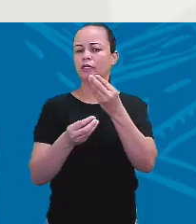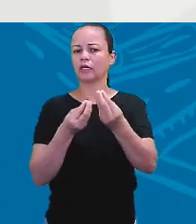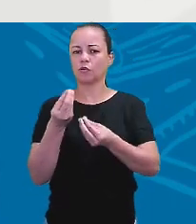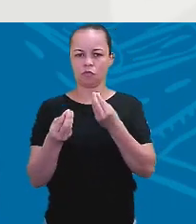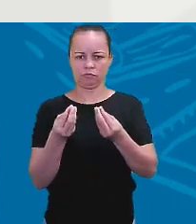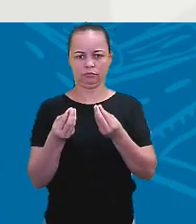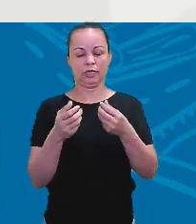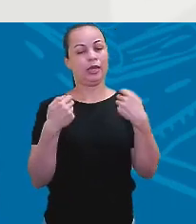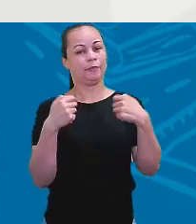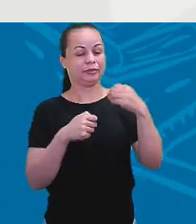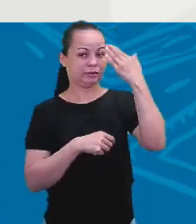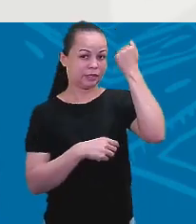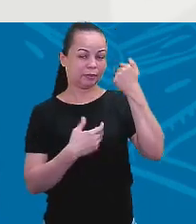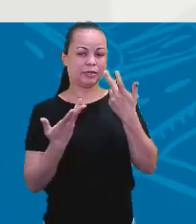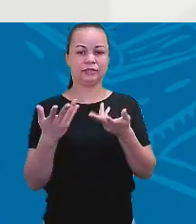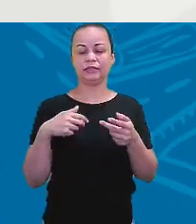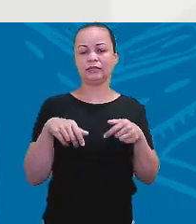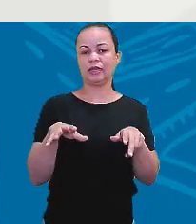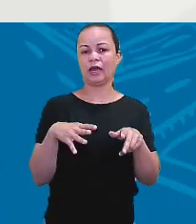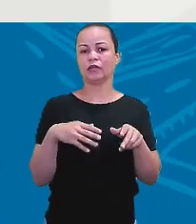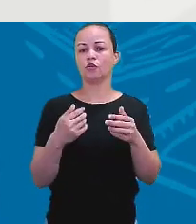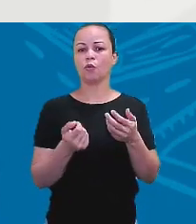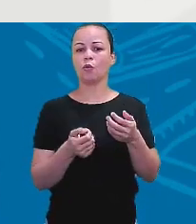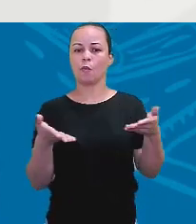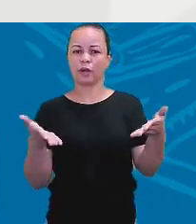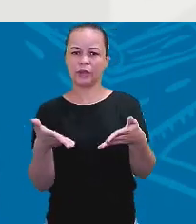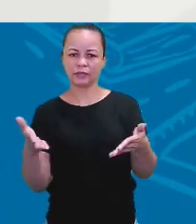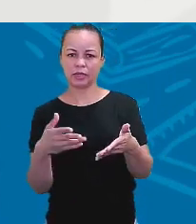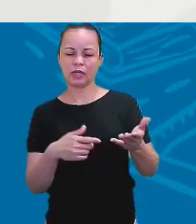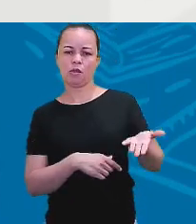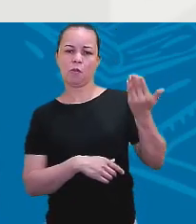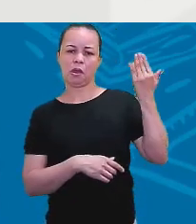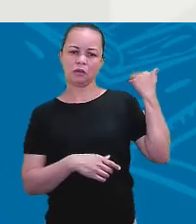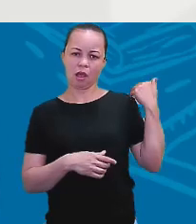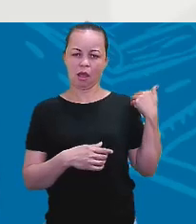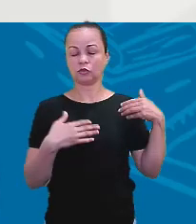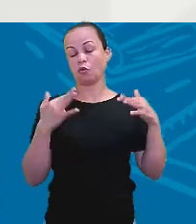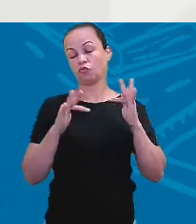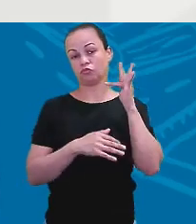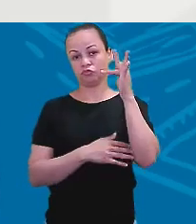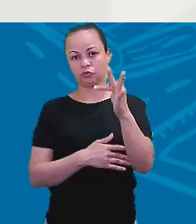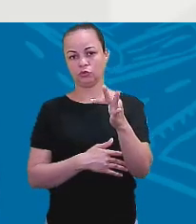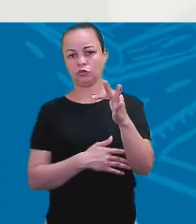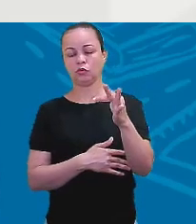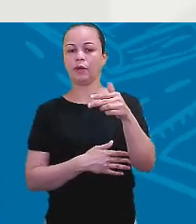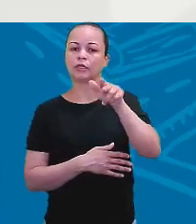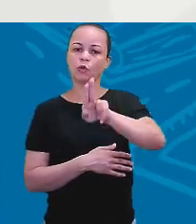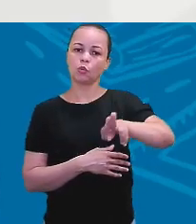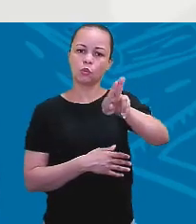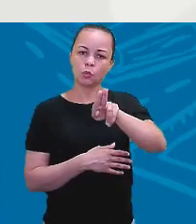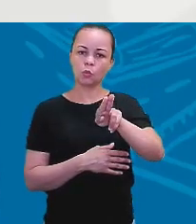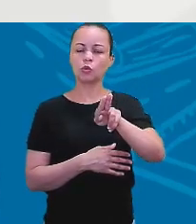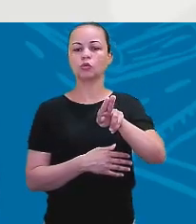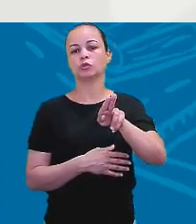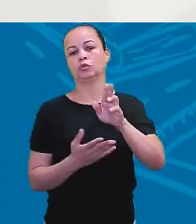saber se está no presente, no passado, no futuro, para que eu possa usar o tag question, correto?